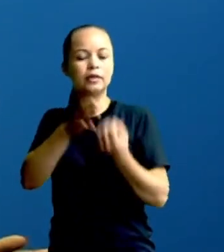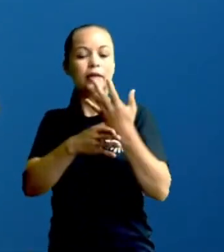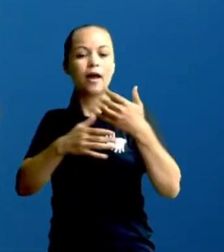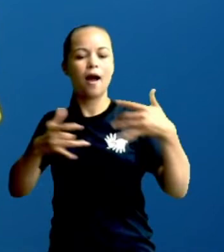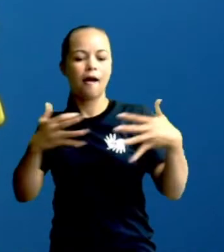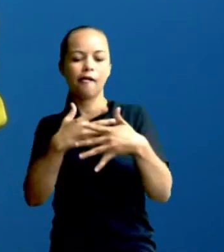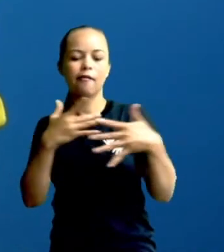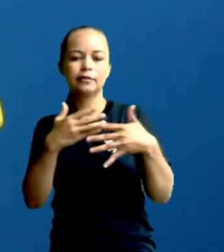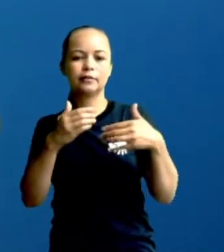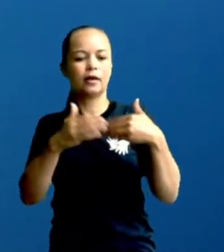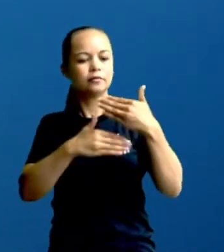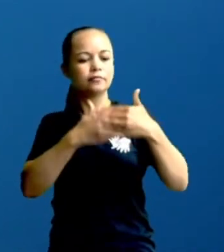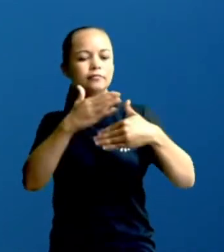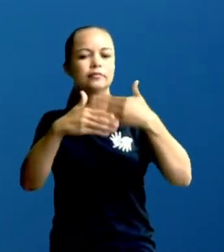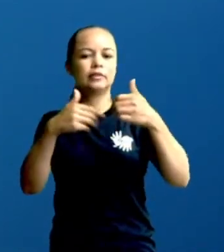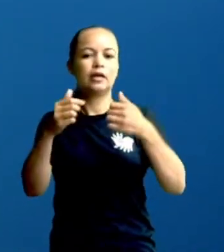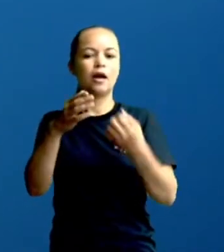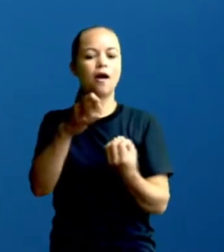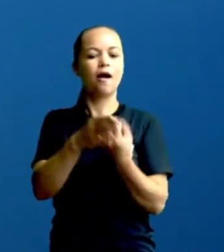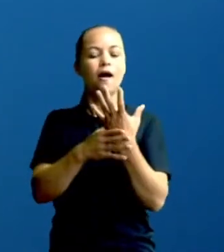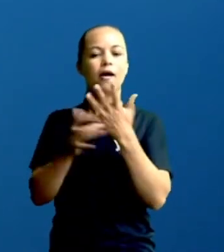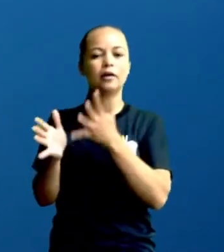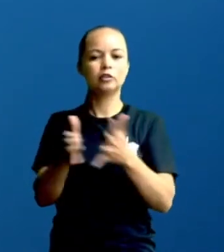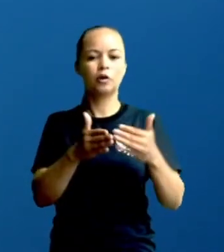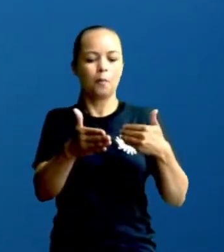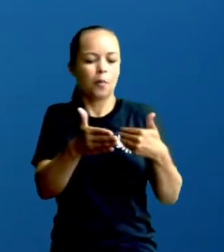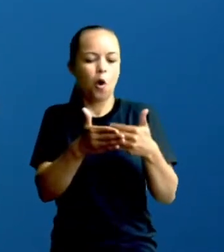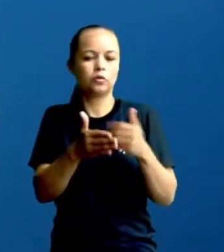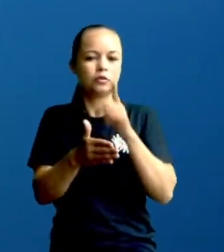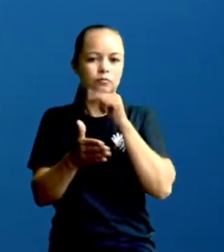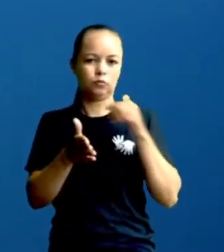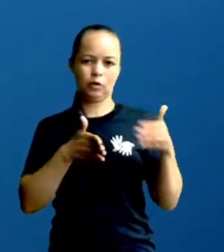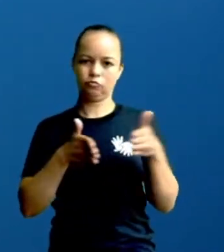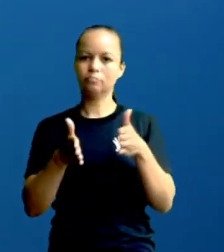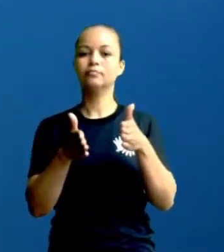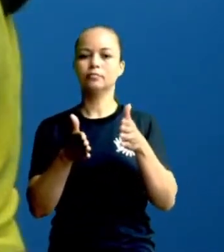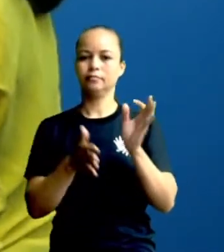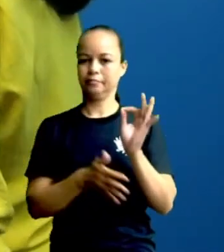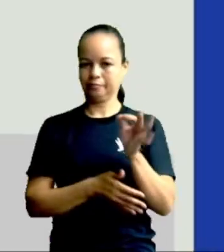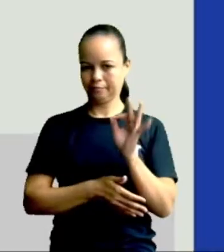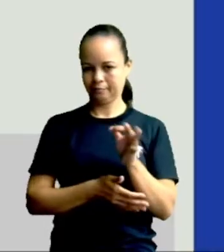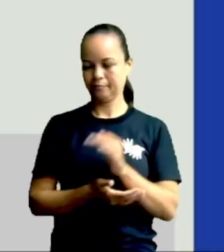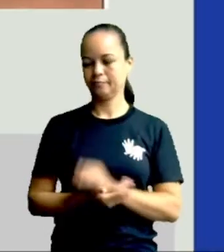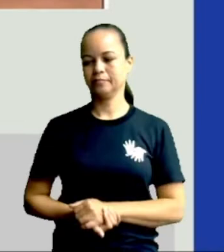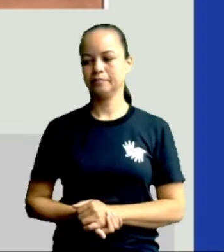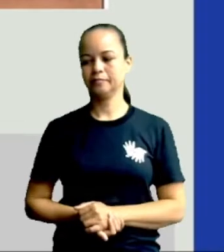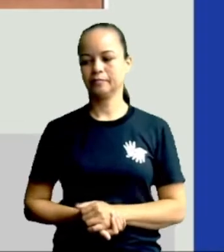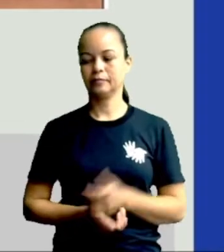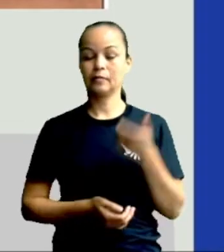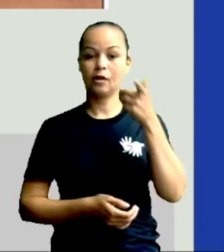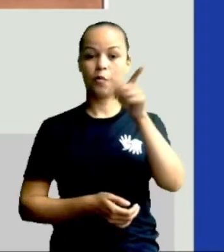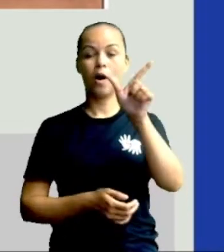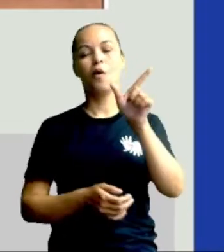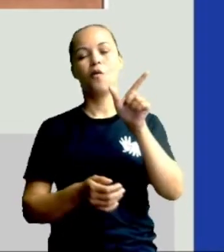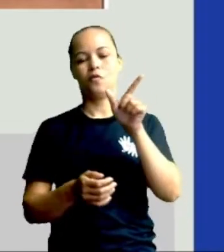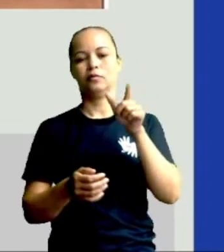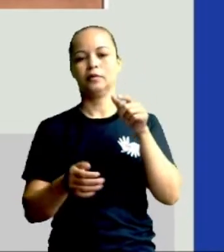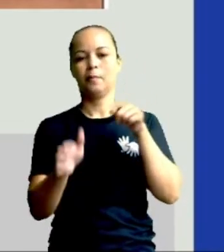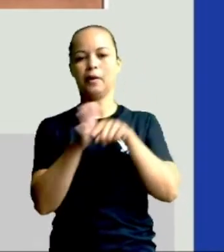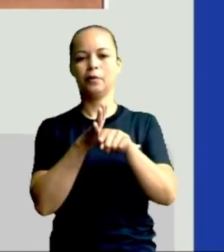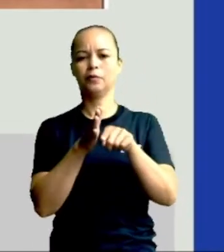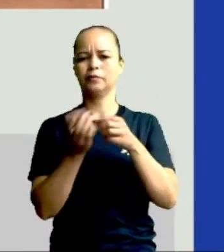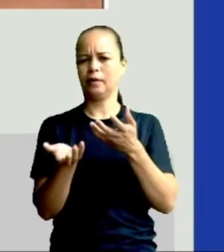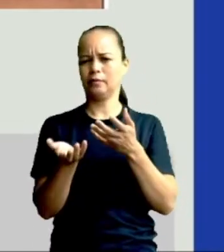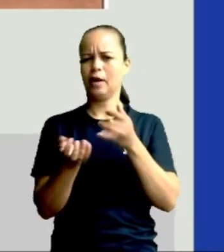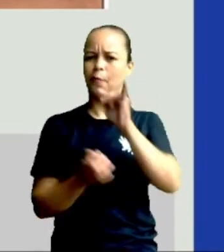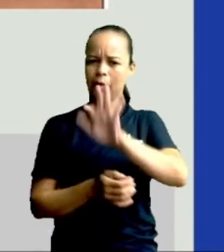essa. Elas começaram a surgir as margens de rios, certo? Próxima pergunta, que não